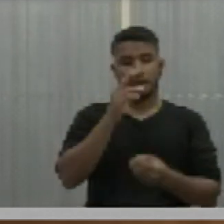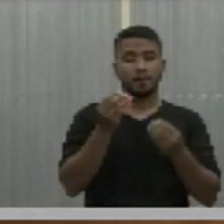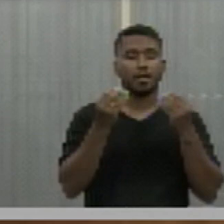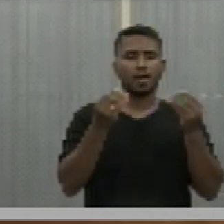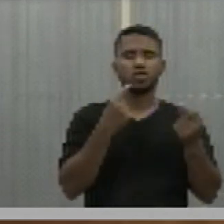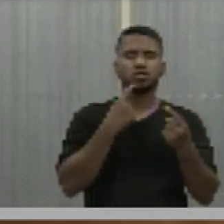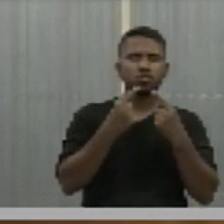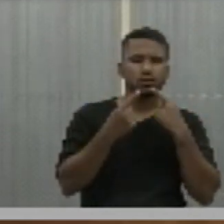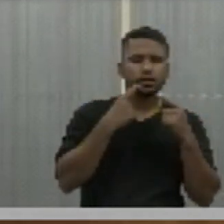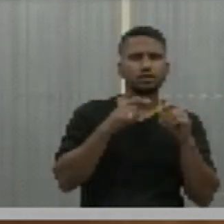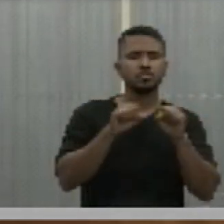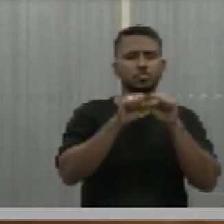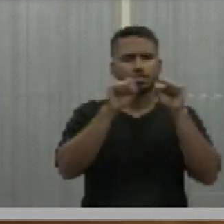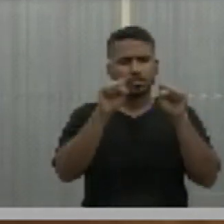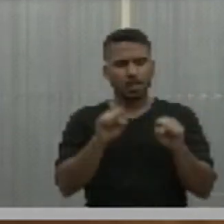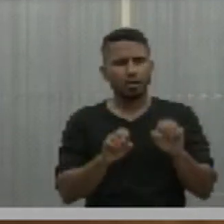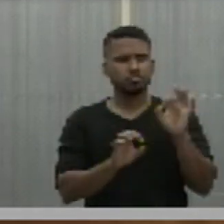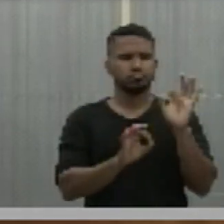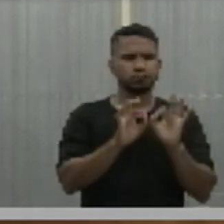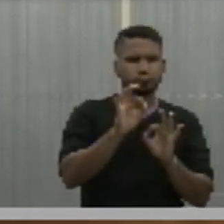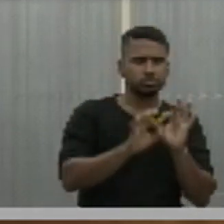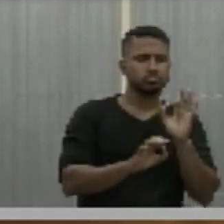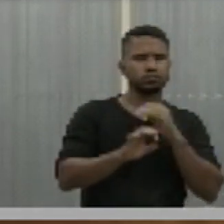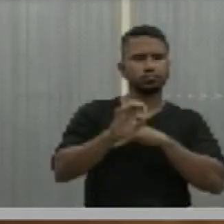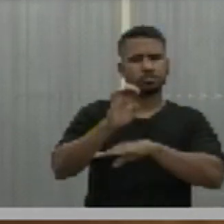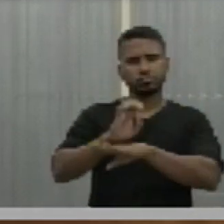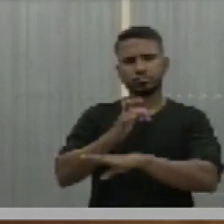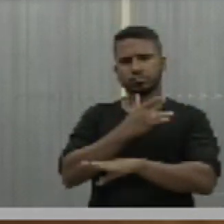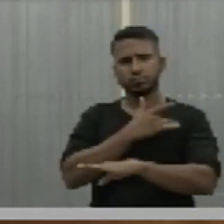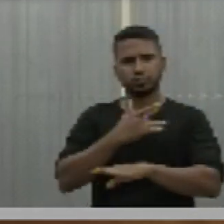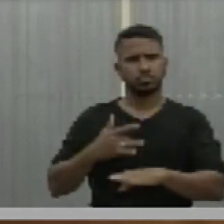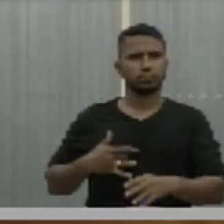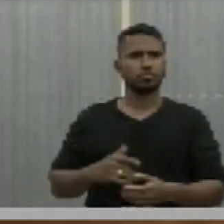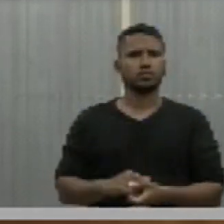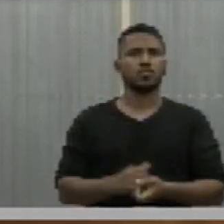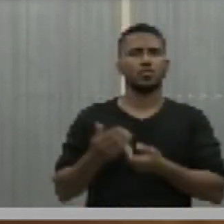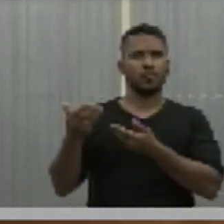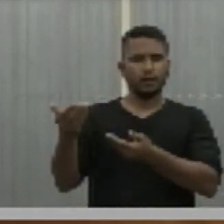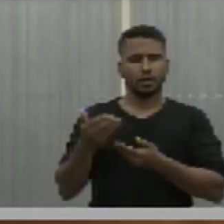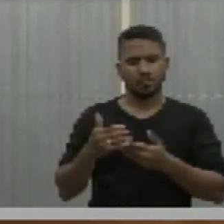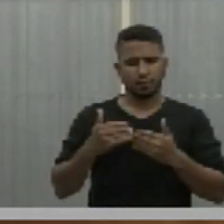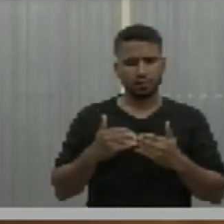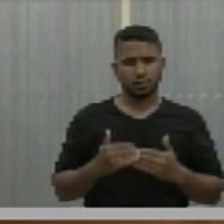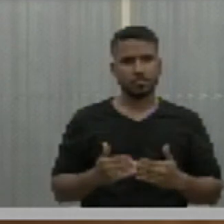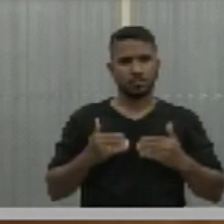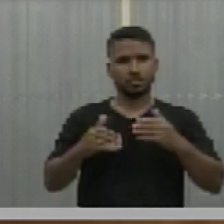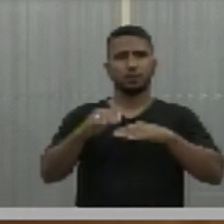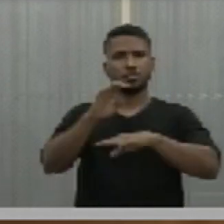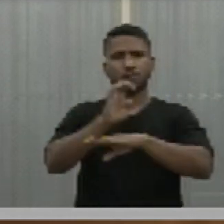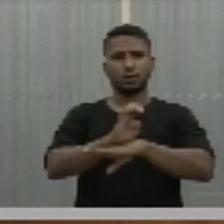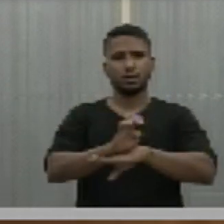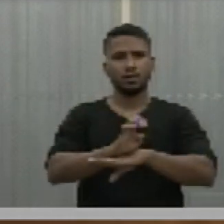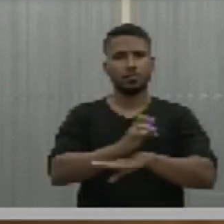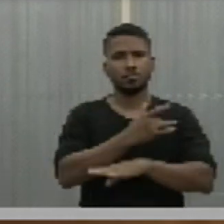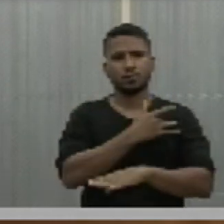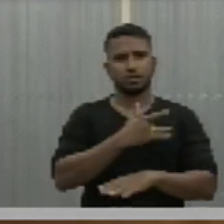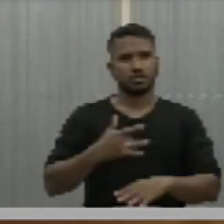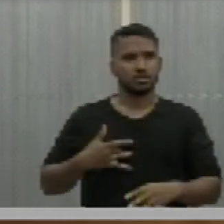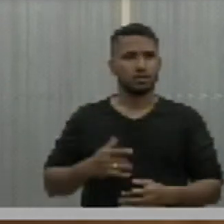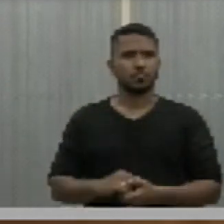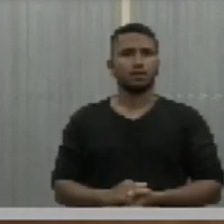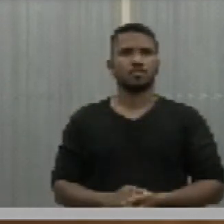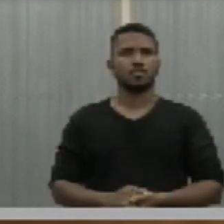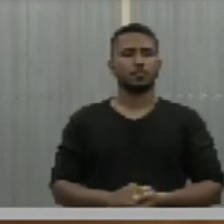seja discutido o sistema de regulação estadual de saúde, convidando o secretário estadual de saúde,